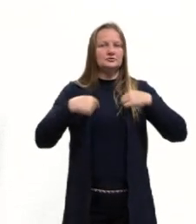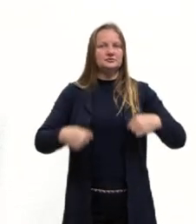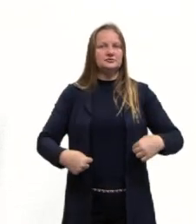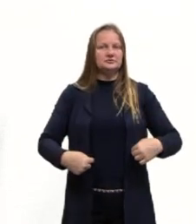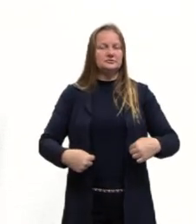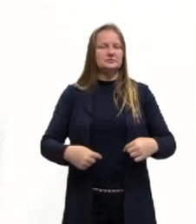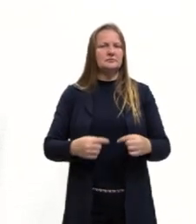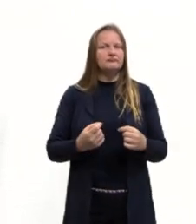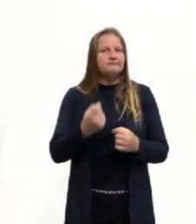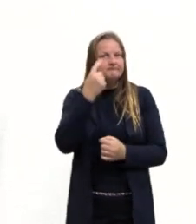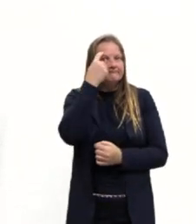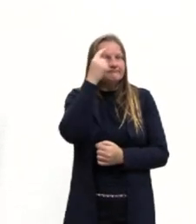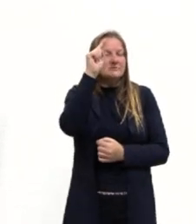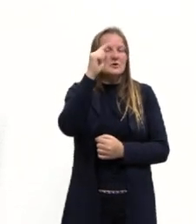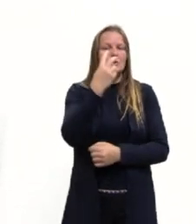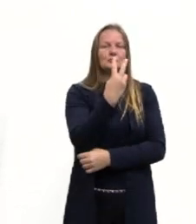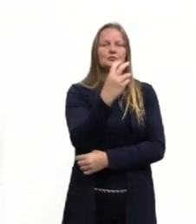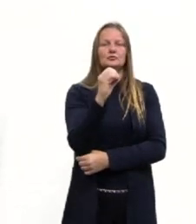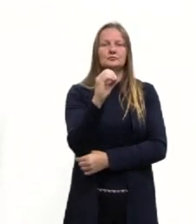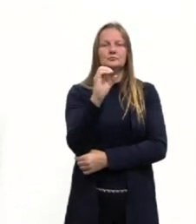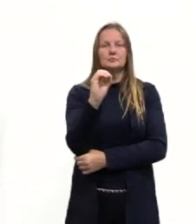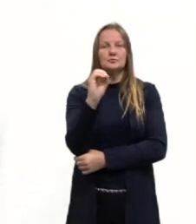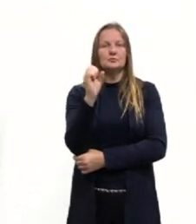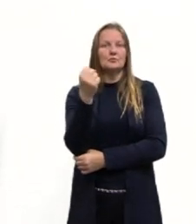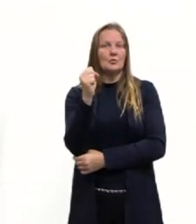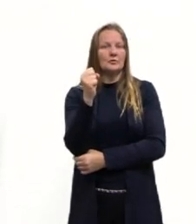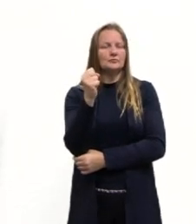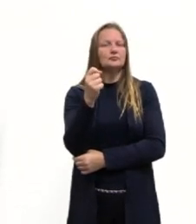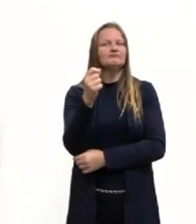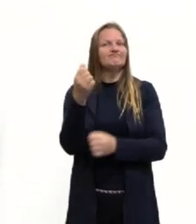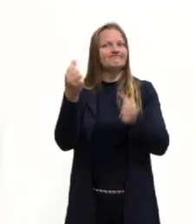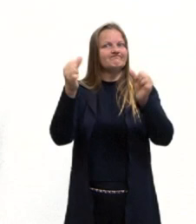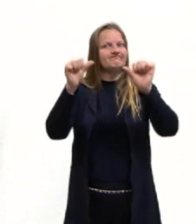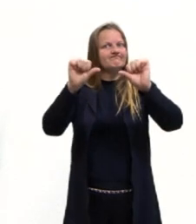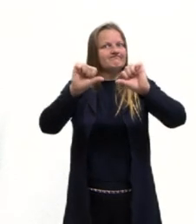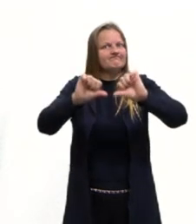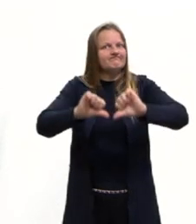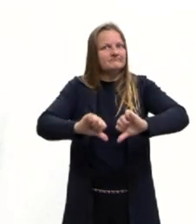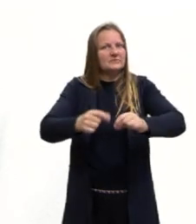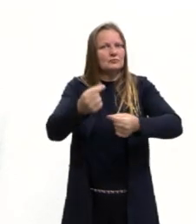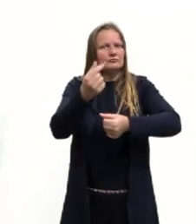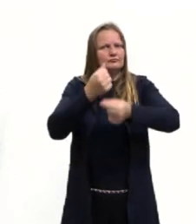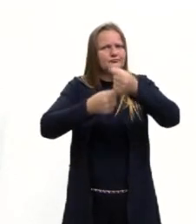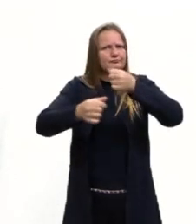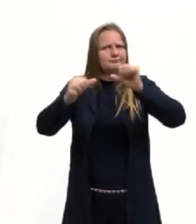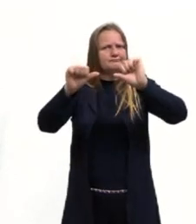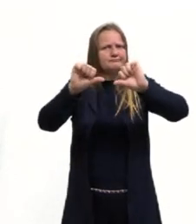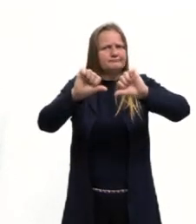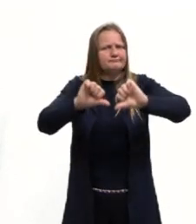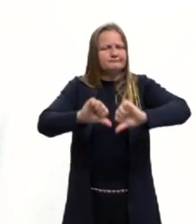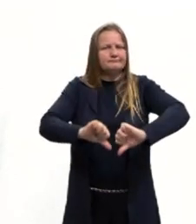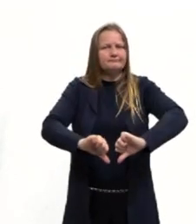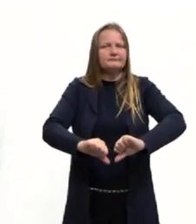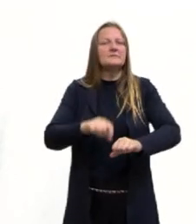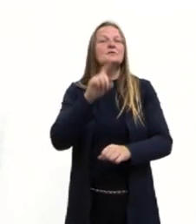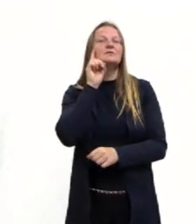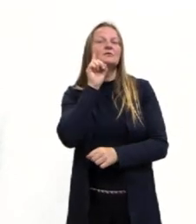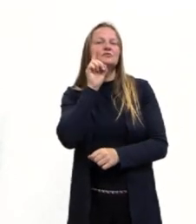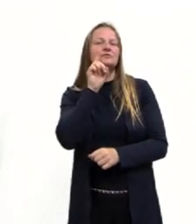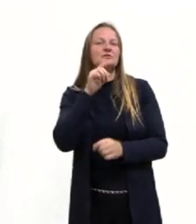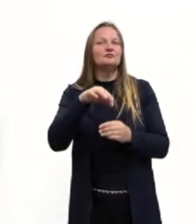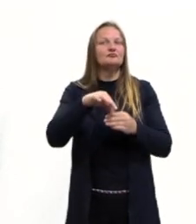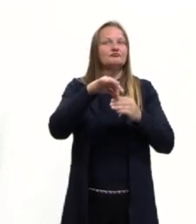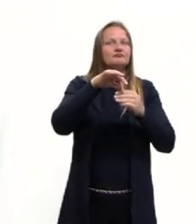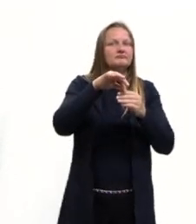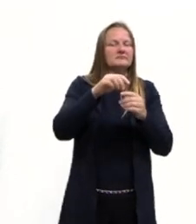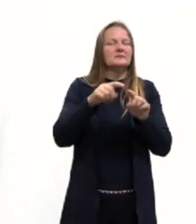tivemos em 2008 uma grande crise econômica, norteado aí, essa crise justamente pelos Estados Unidos, e a